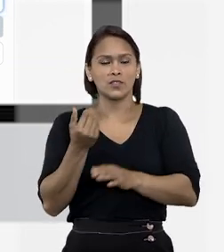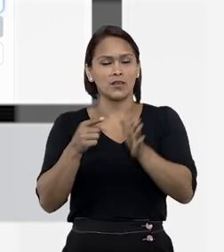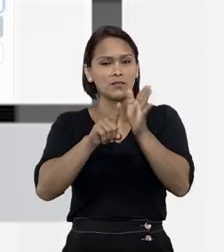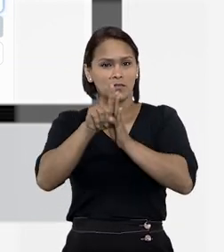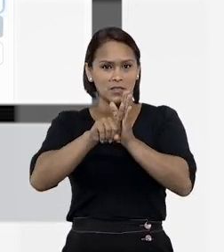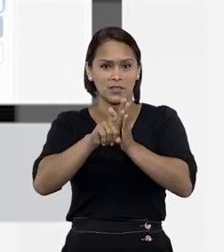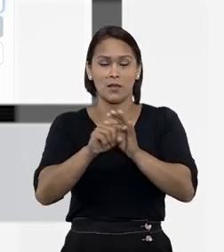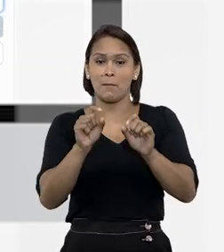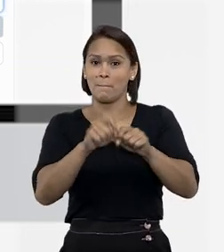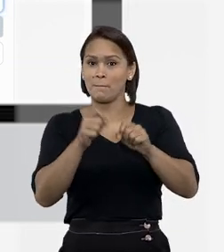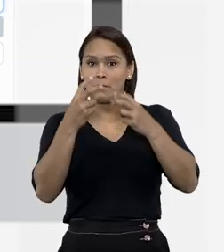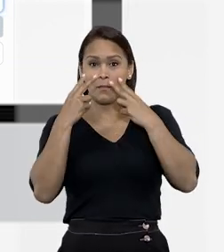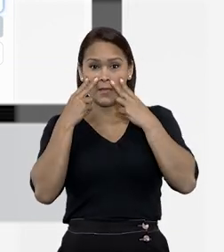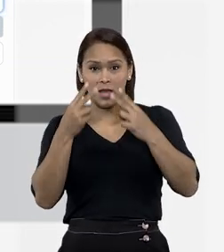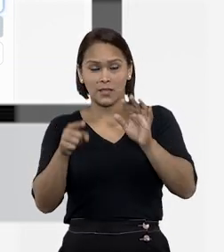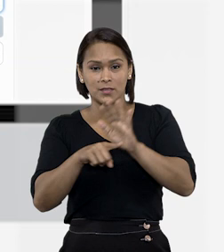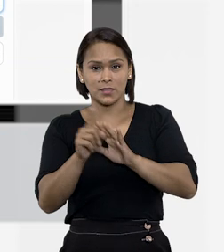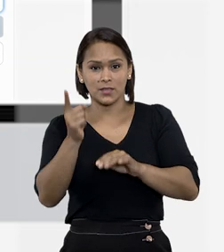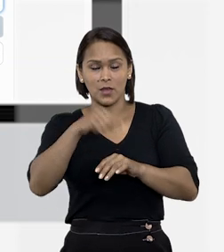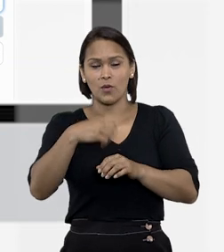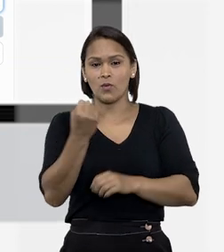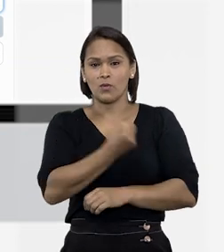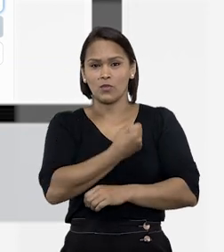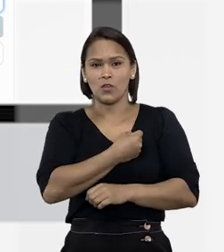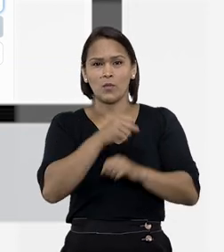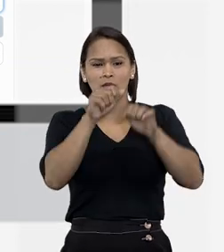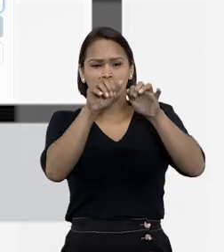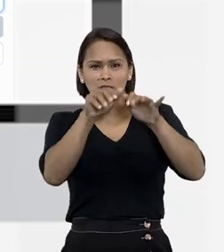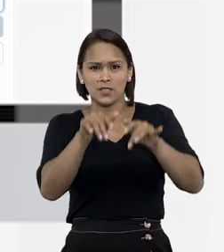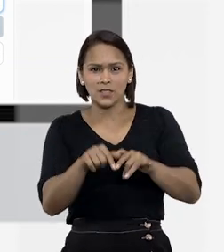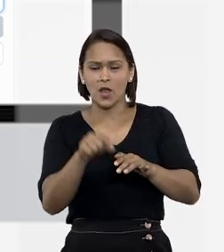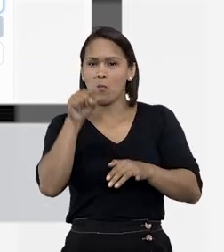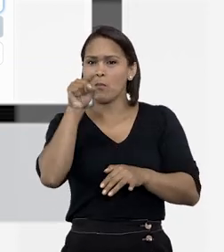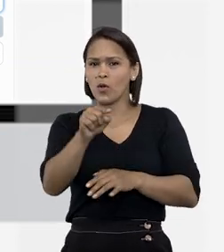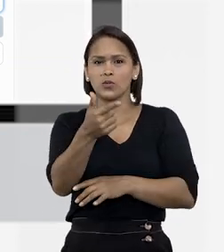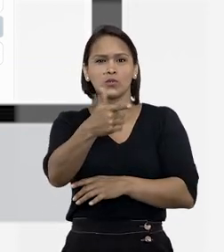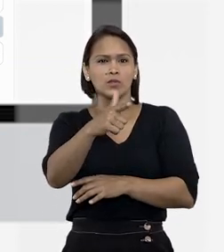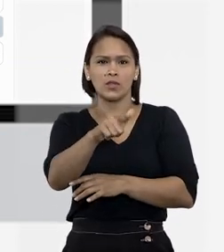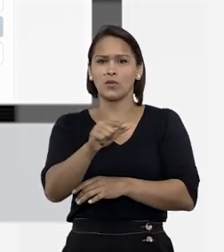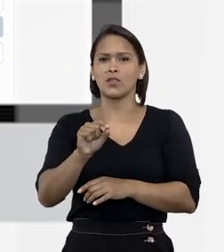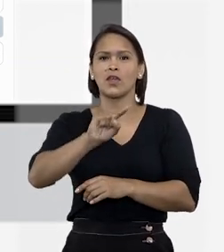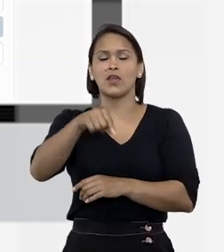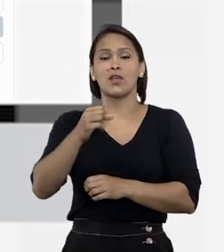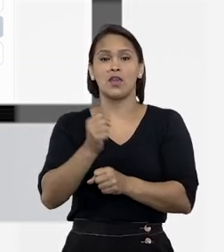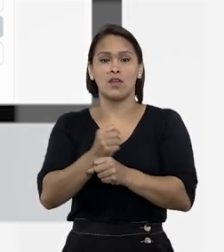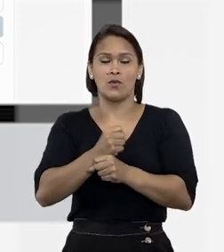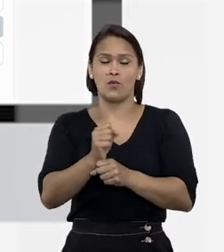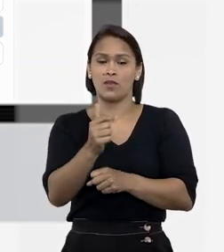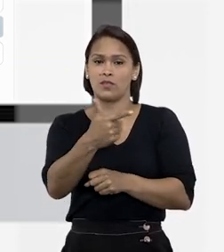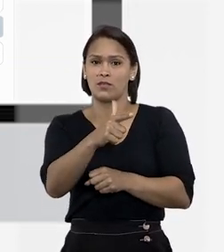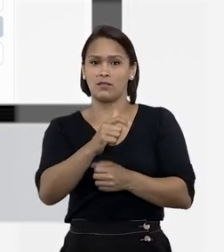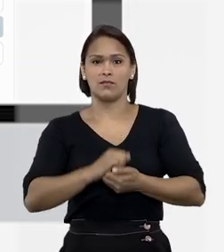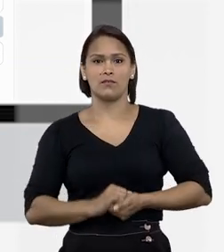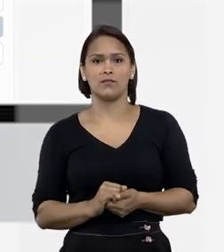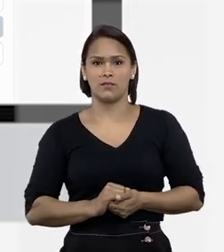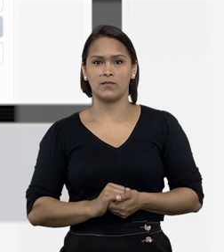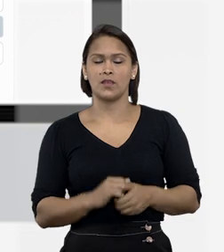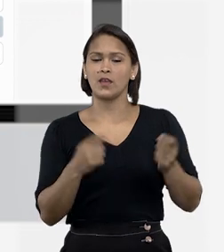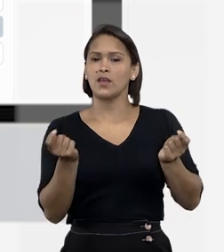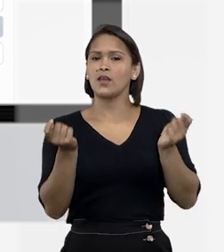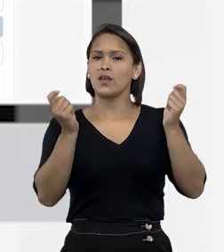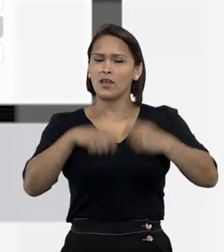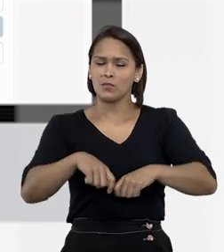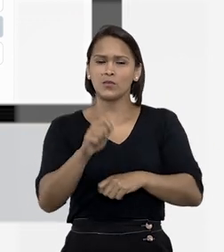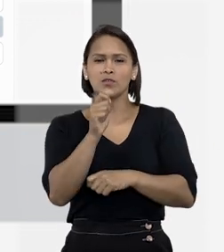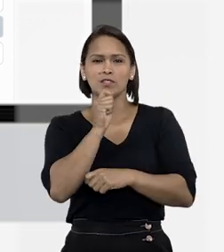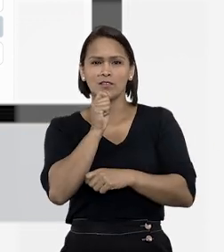Mas atenção, esse número deve ser escrito sem o ponto e sem o ano. É possível